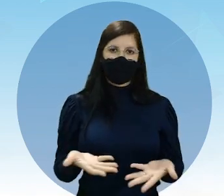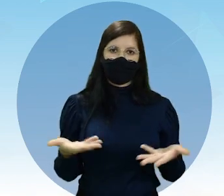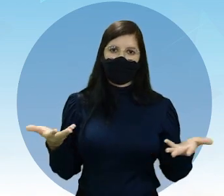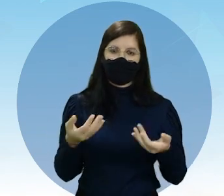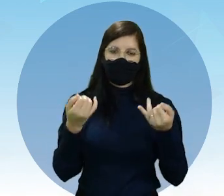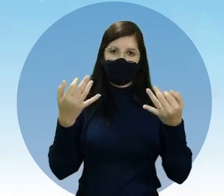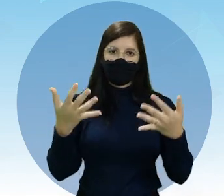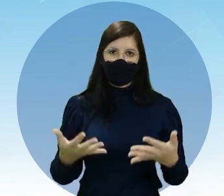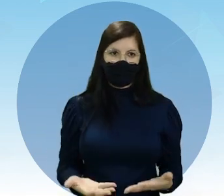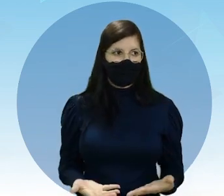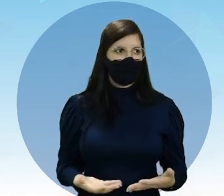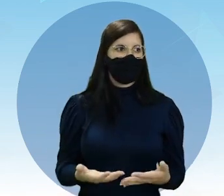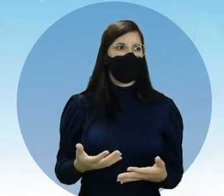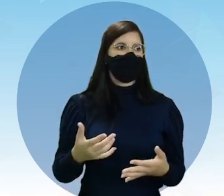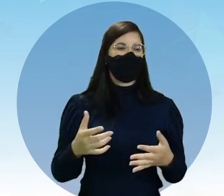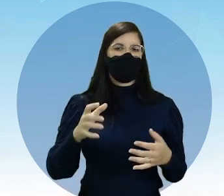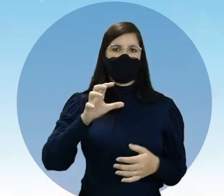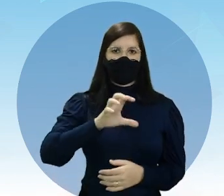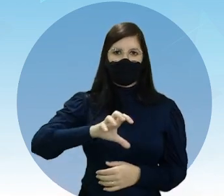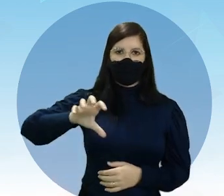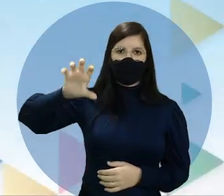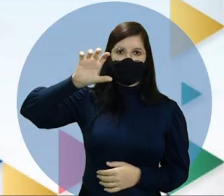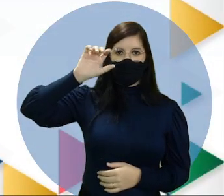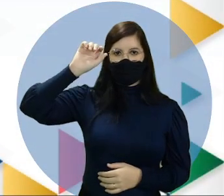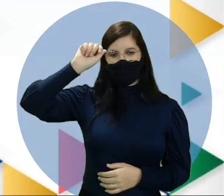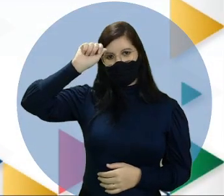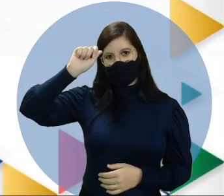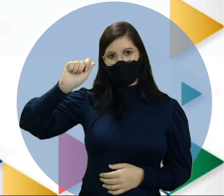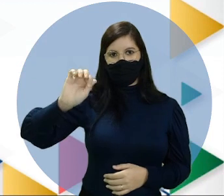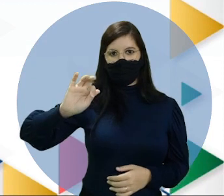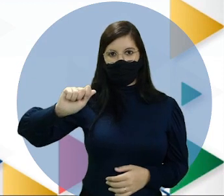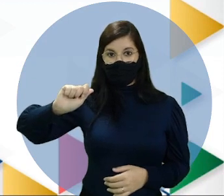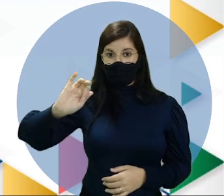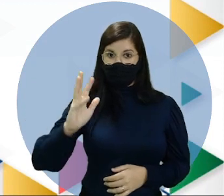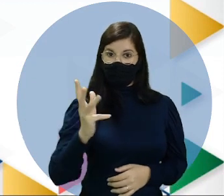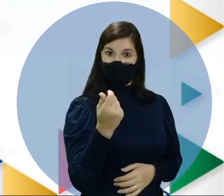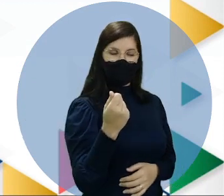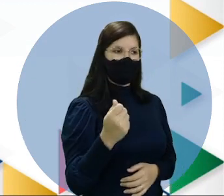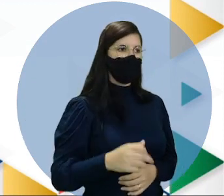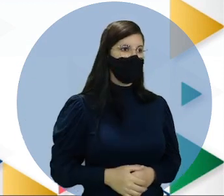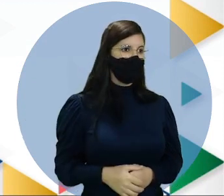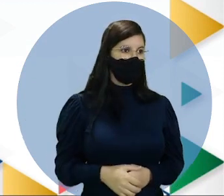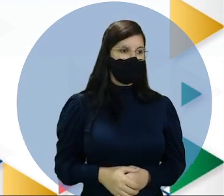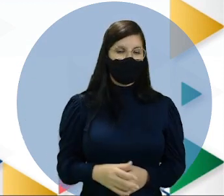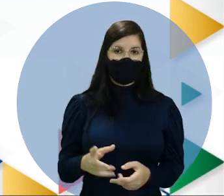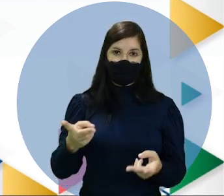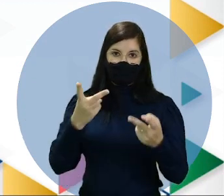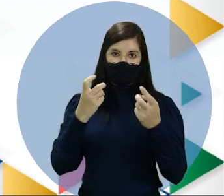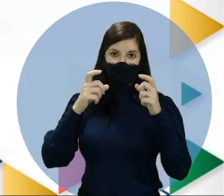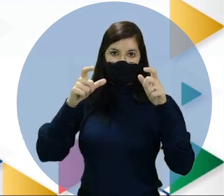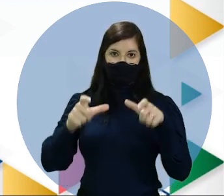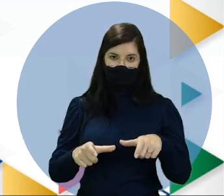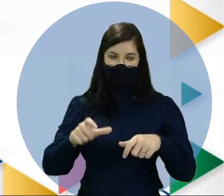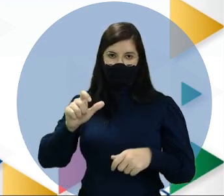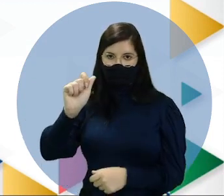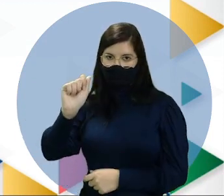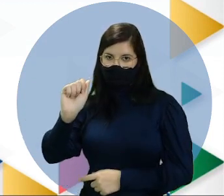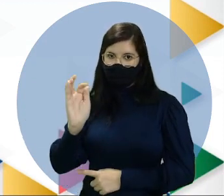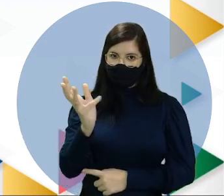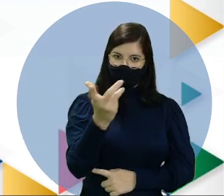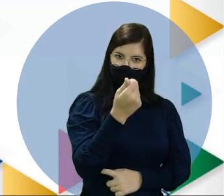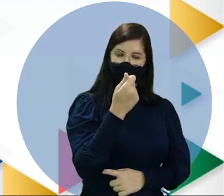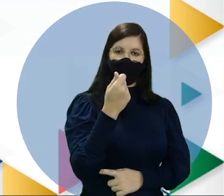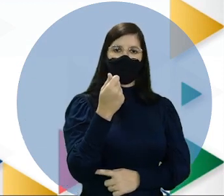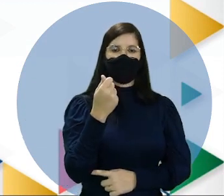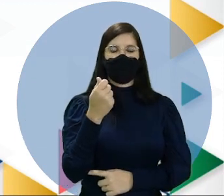a gente vai falar do continente asiático. Coloca aí na telinha para que a gente possa ver aonde está esse continente asiático.